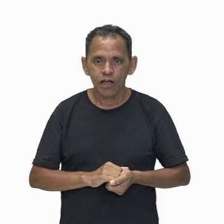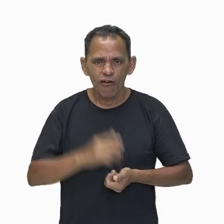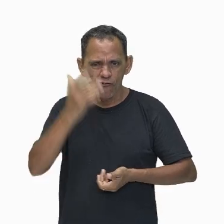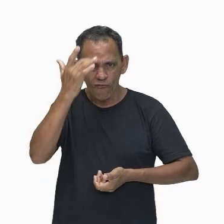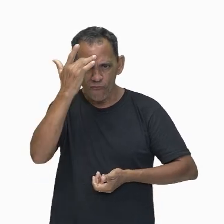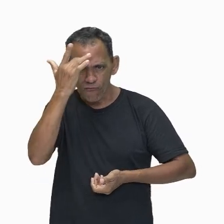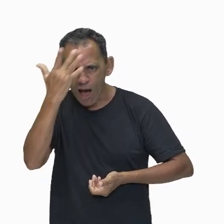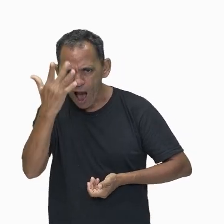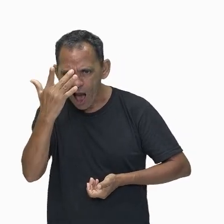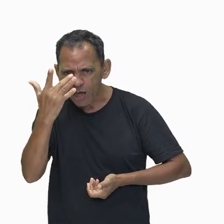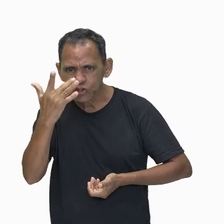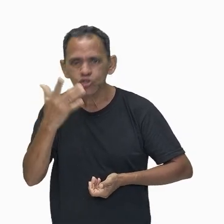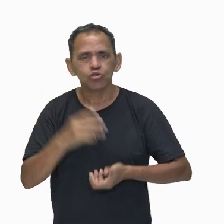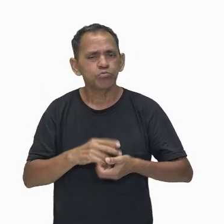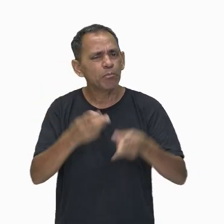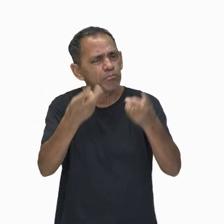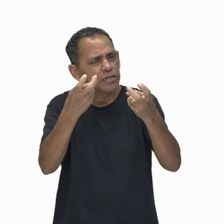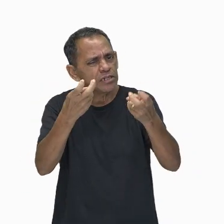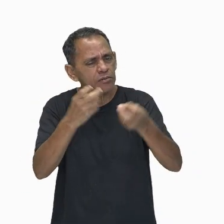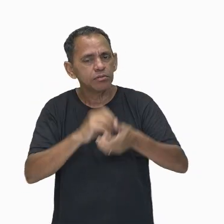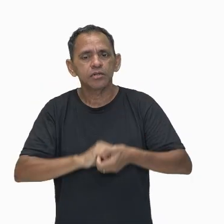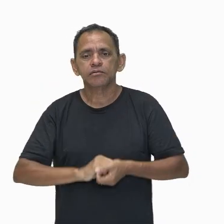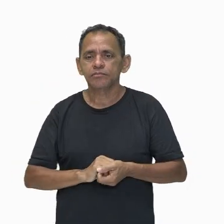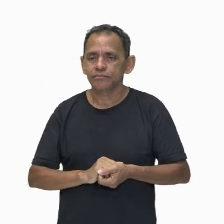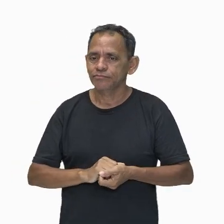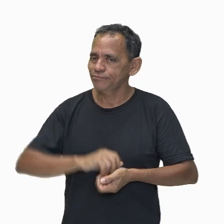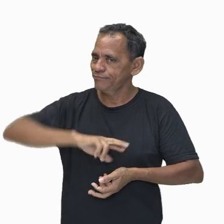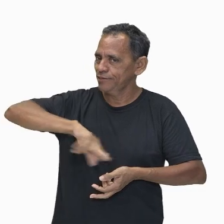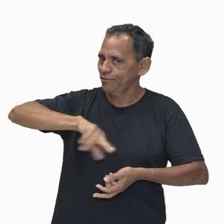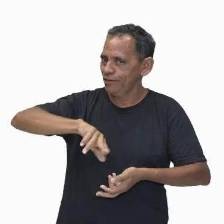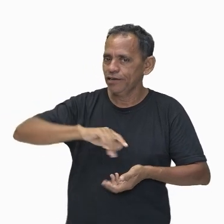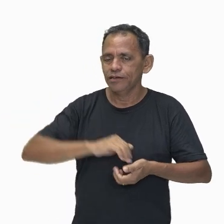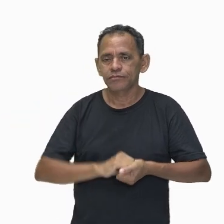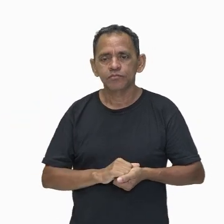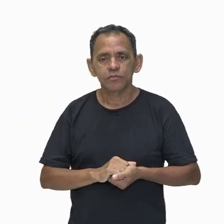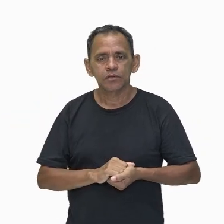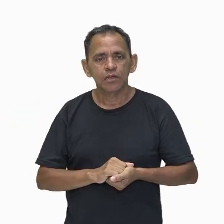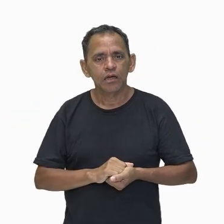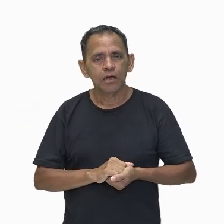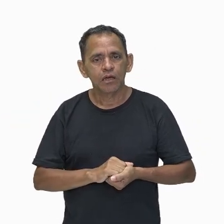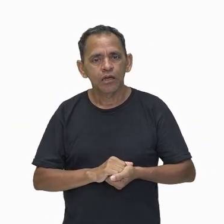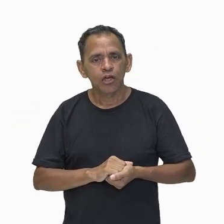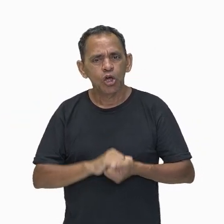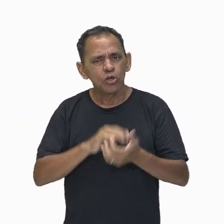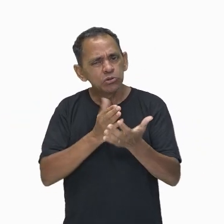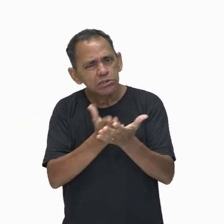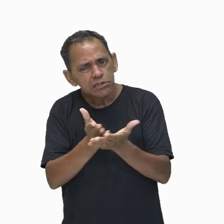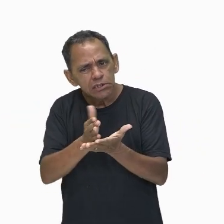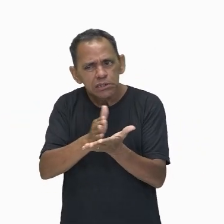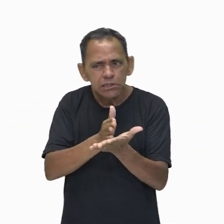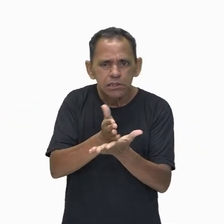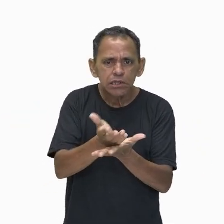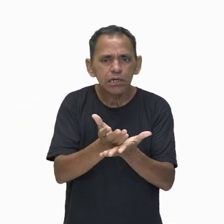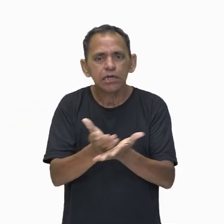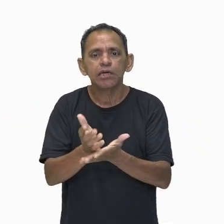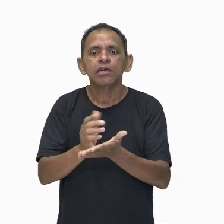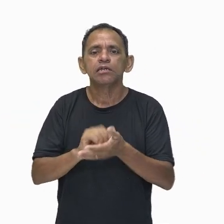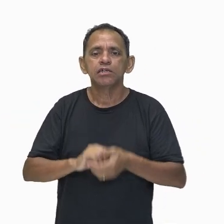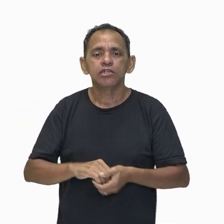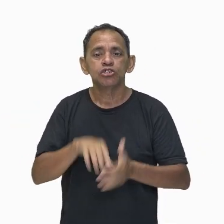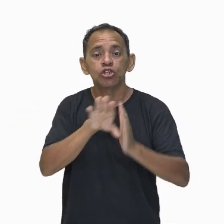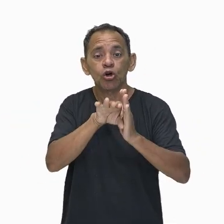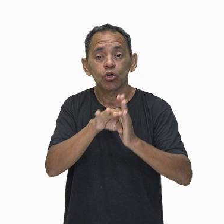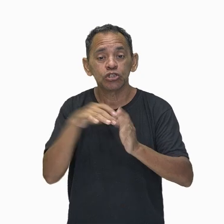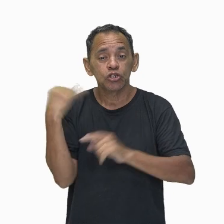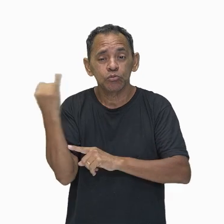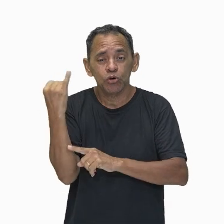definir essa grandeza física. Talvez o conceito que seja mais importante na física e ele é aplicado em